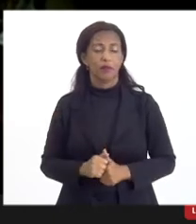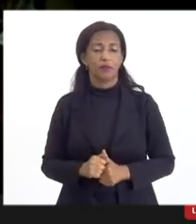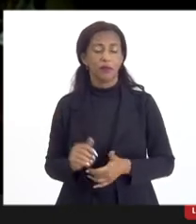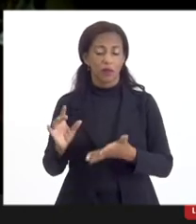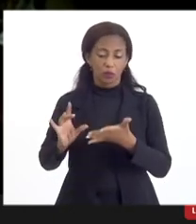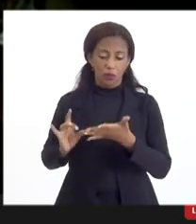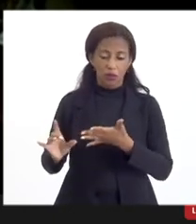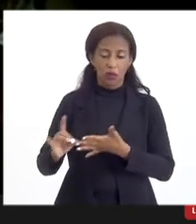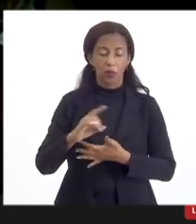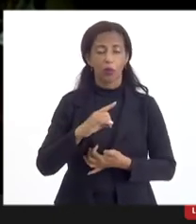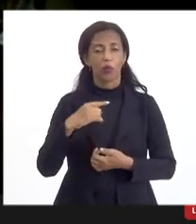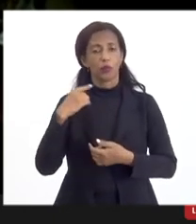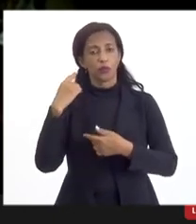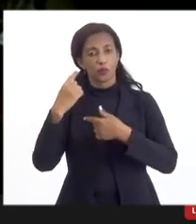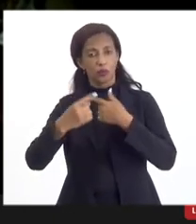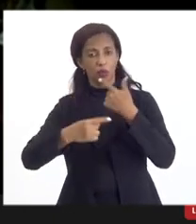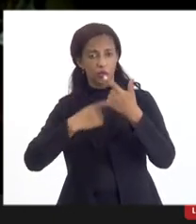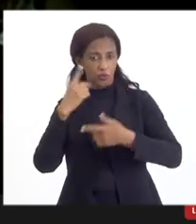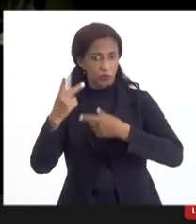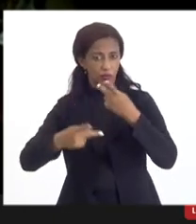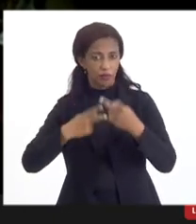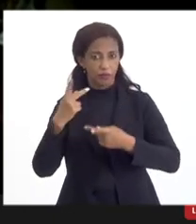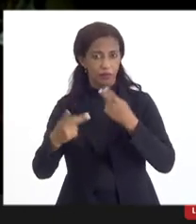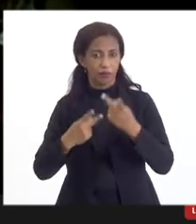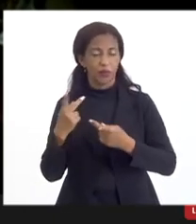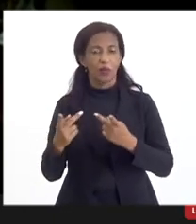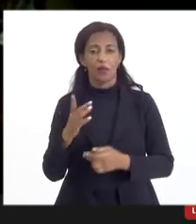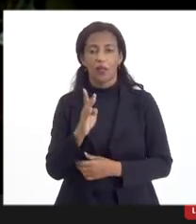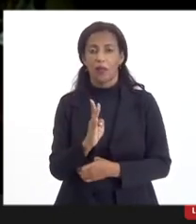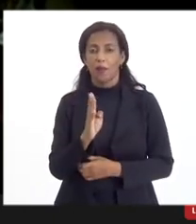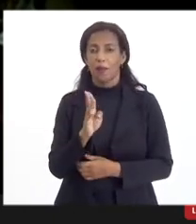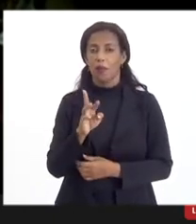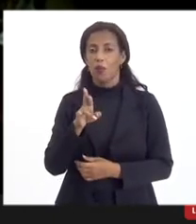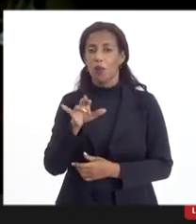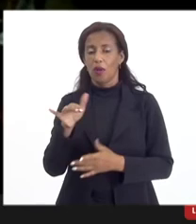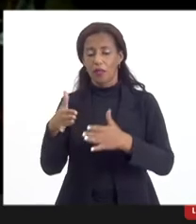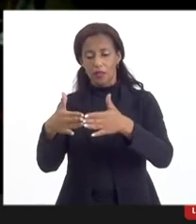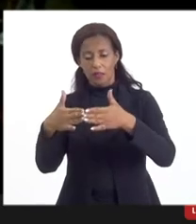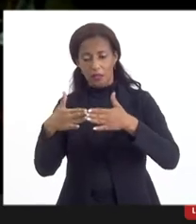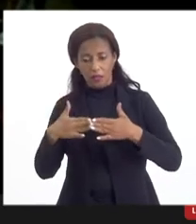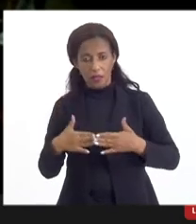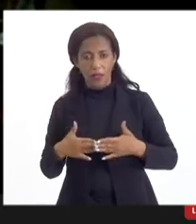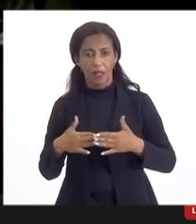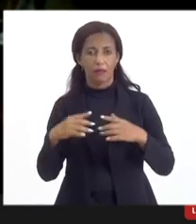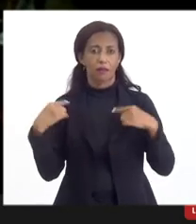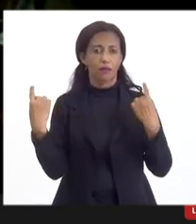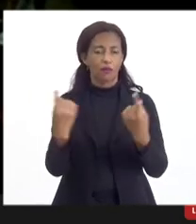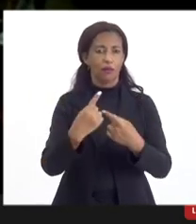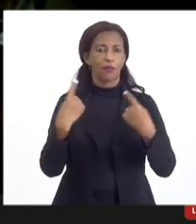aí, quando a gente fala burocracia, licenças no modo geral,